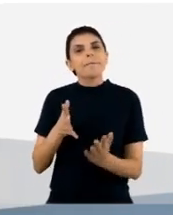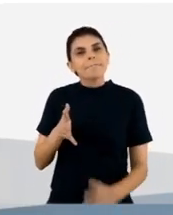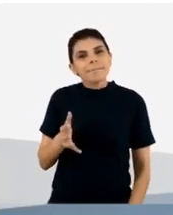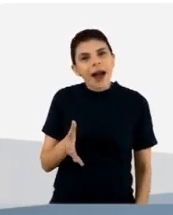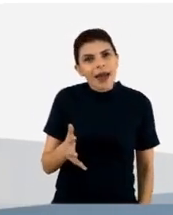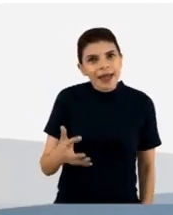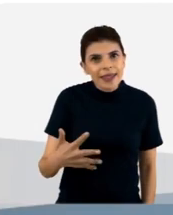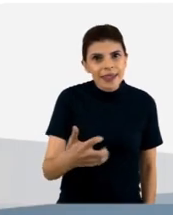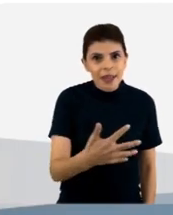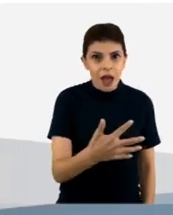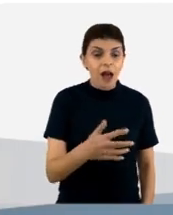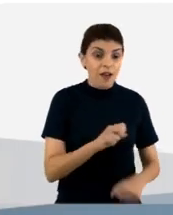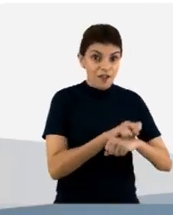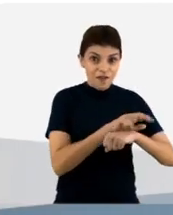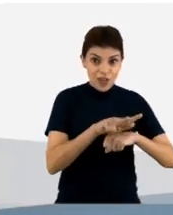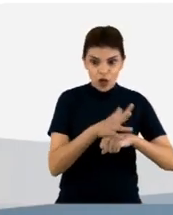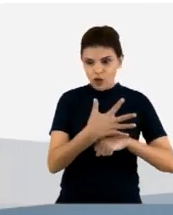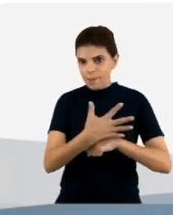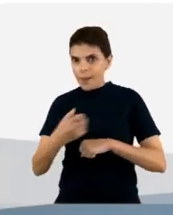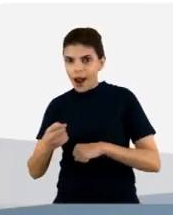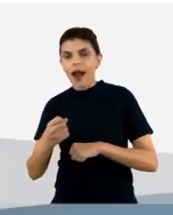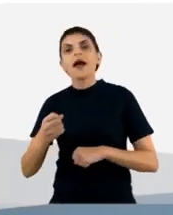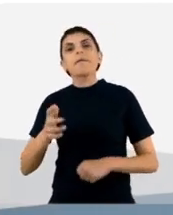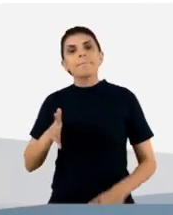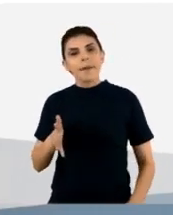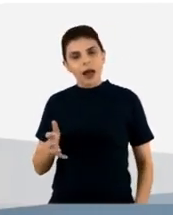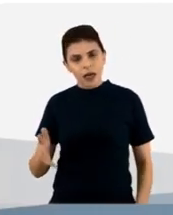é um excelente